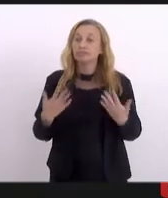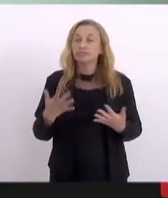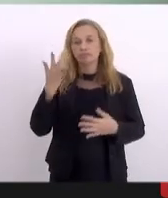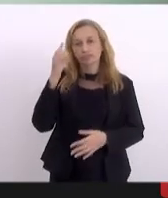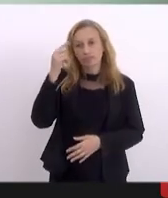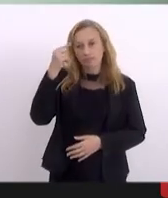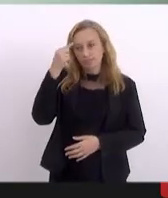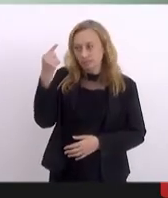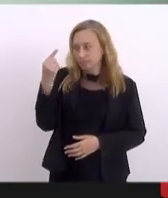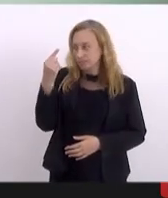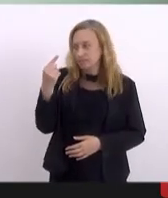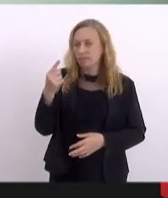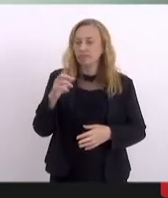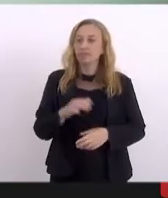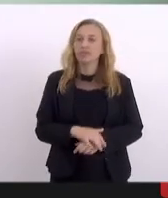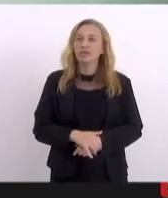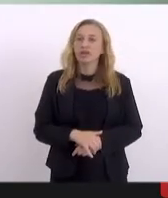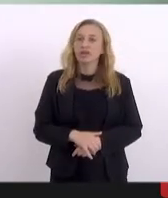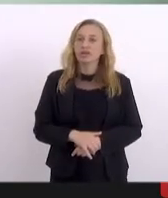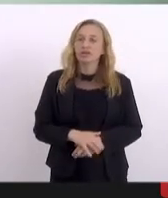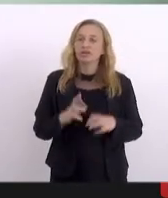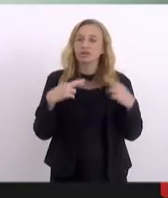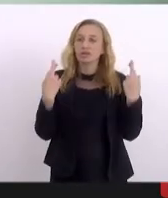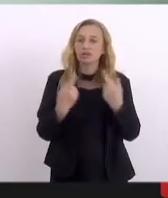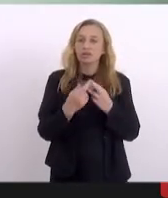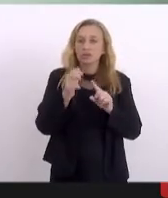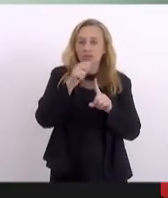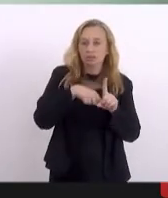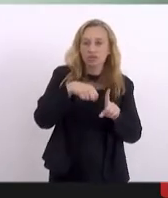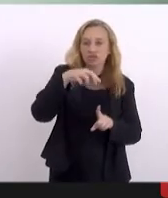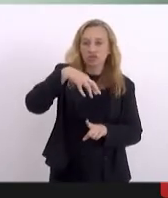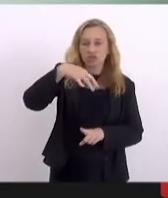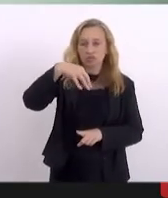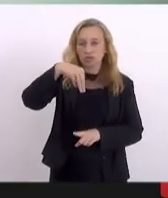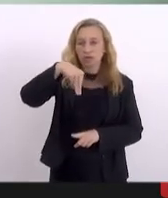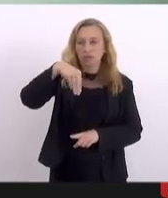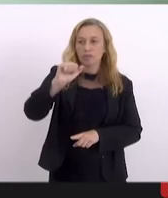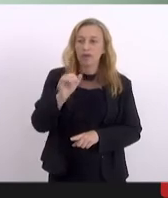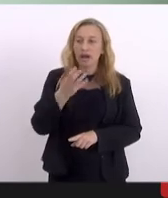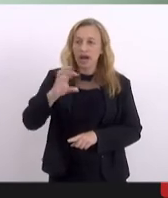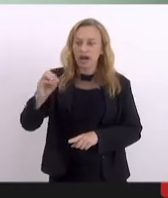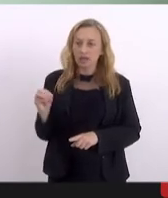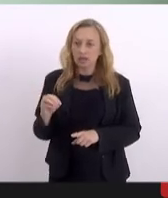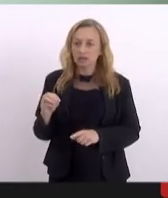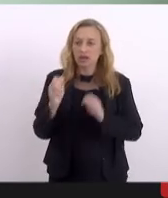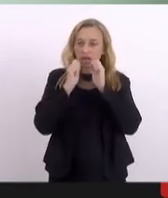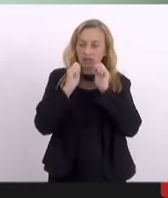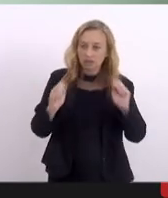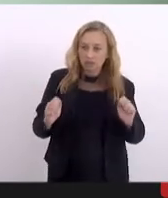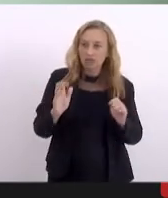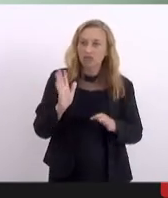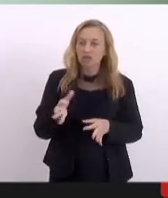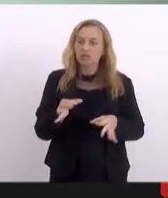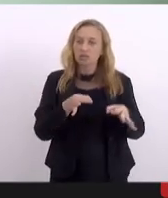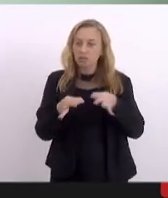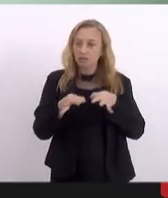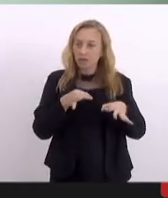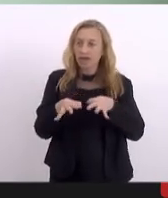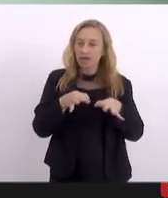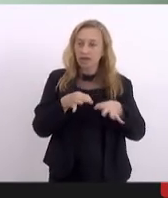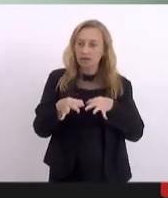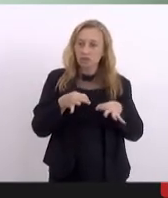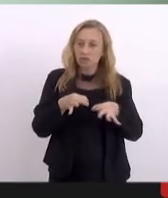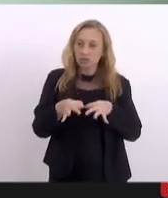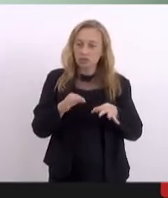é que essa audiência se dê no mês de março, as assessorias já estão construindo aí